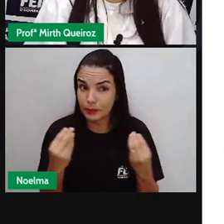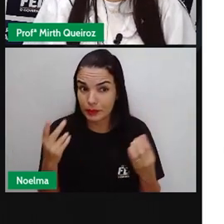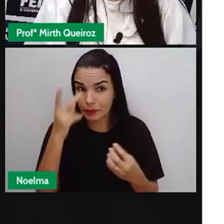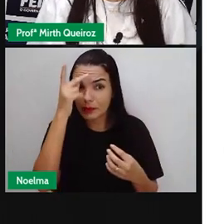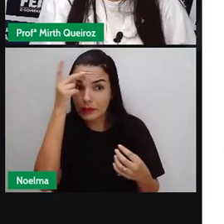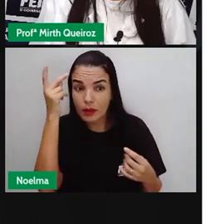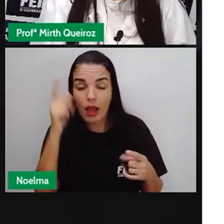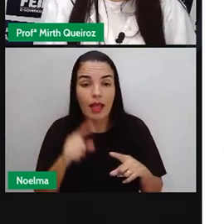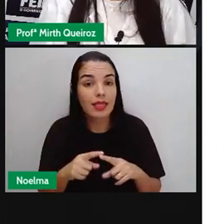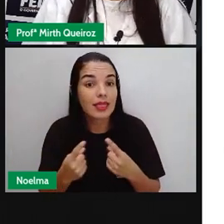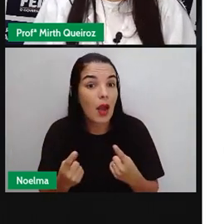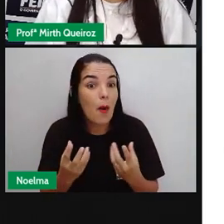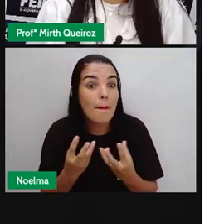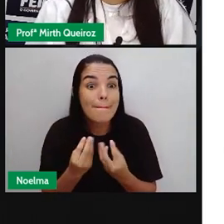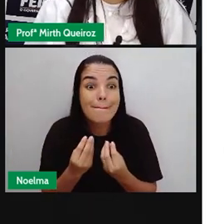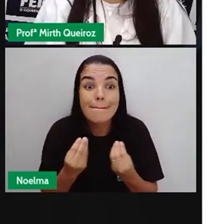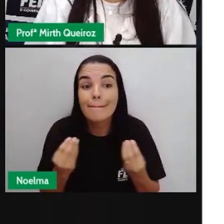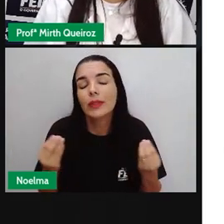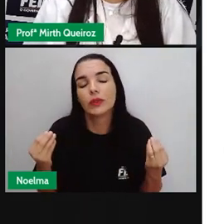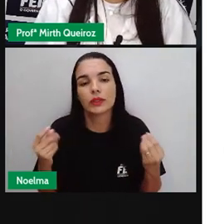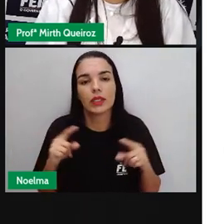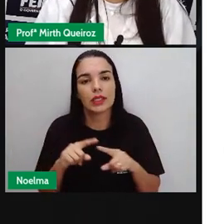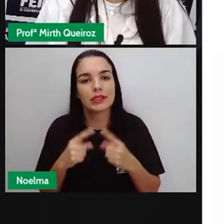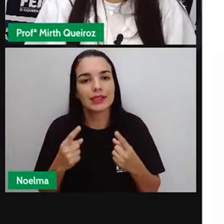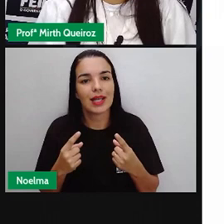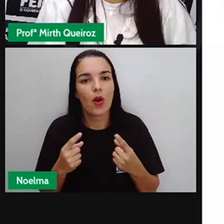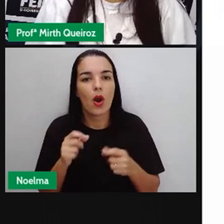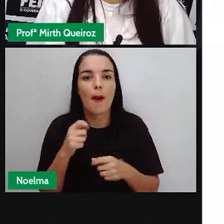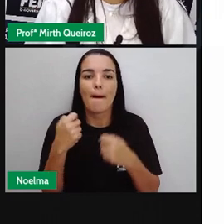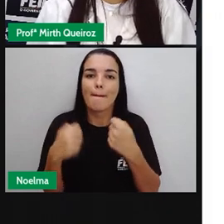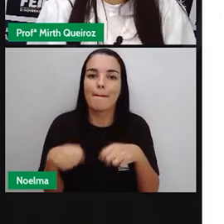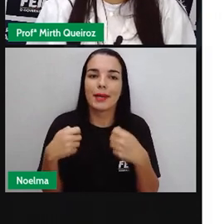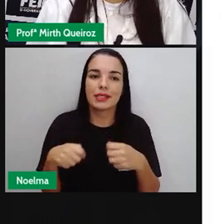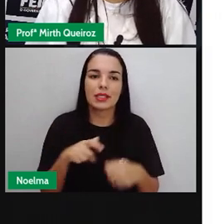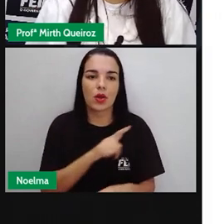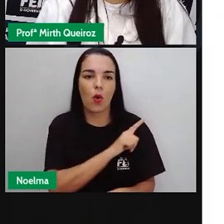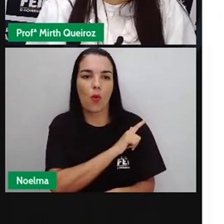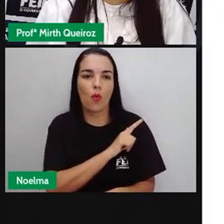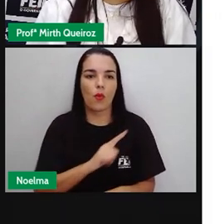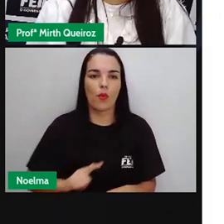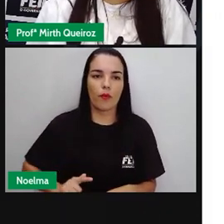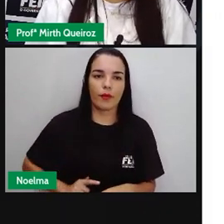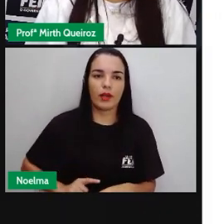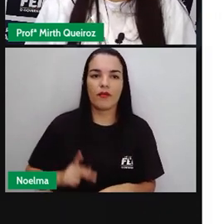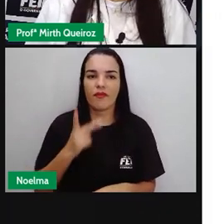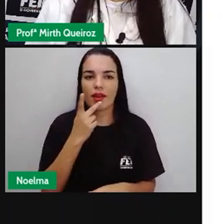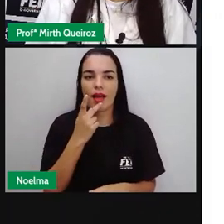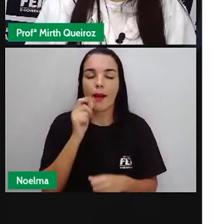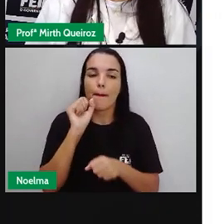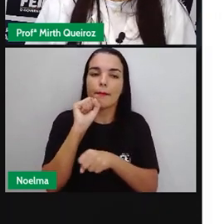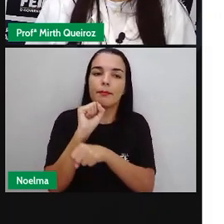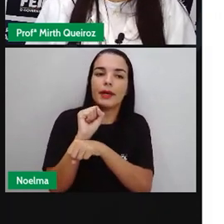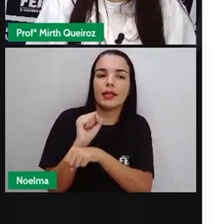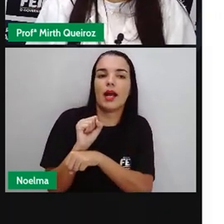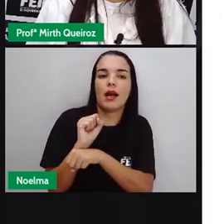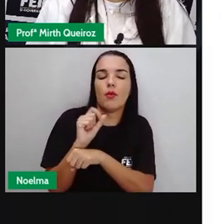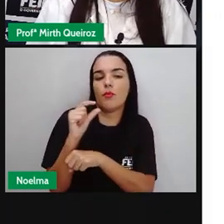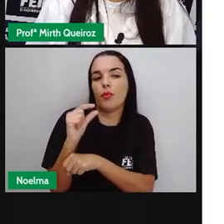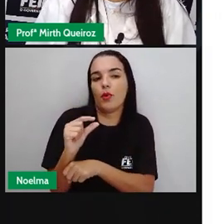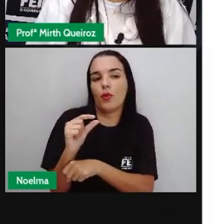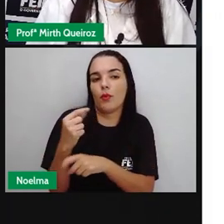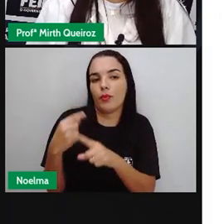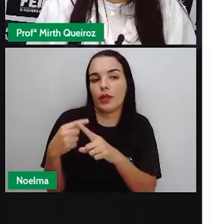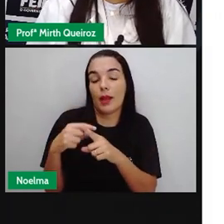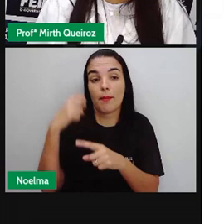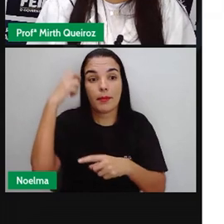crescesse. Só que aumentou demais a quantidade de imigrantes, a quantidade de pessoas vindas de fora. E aí se veio a preocupação de